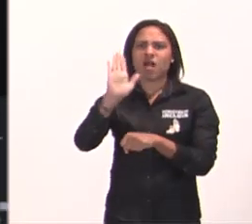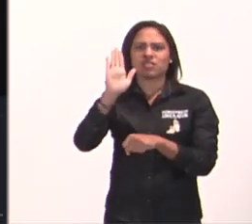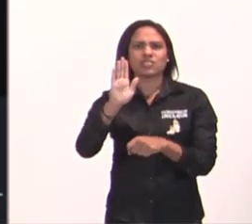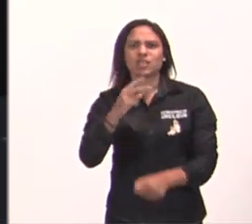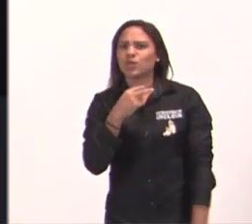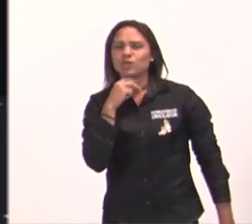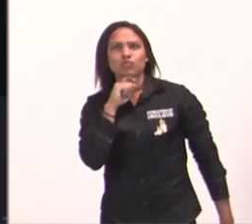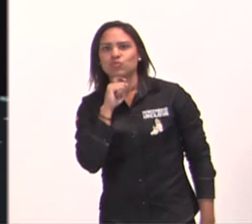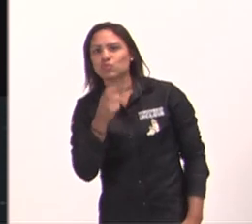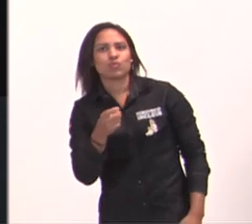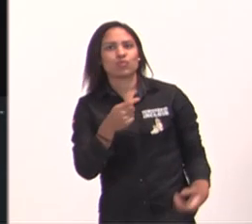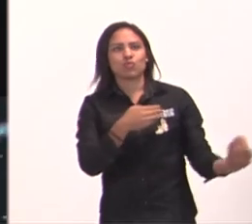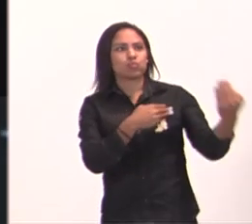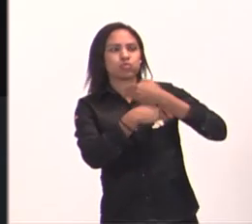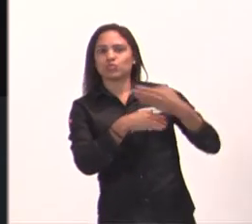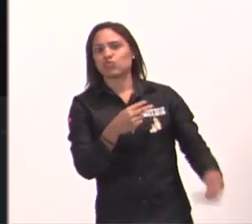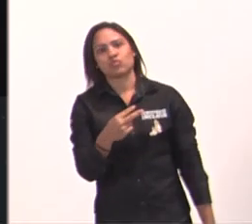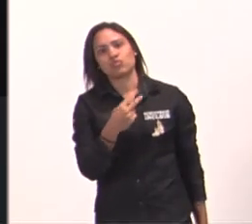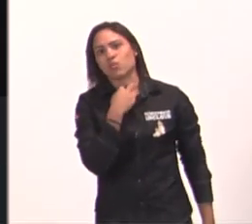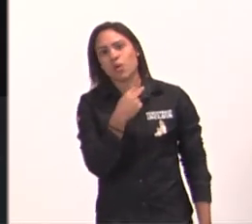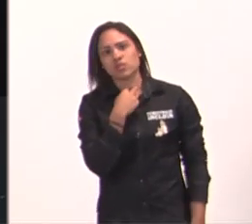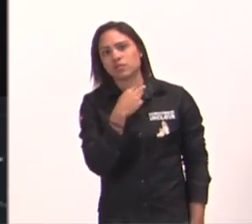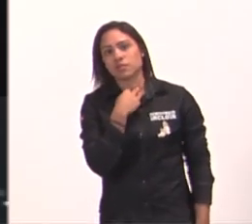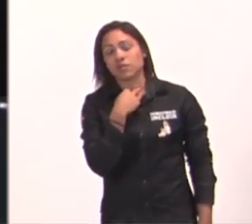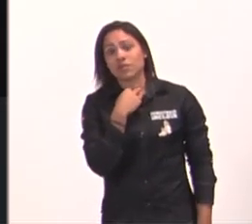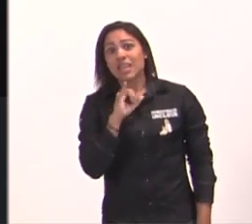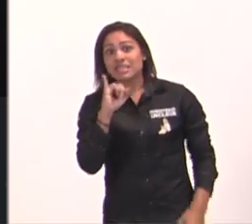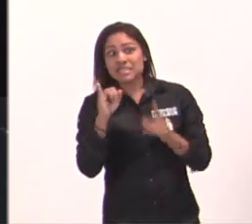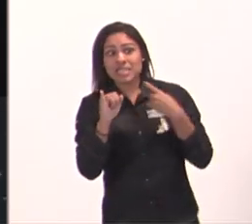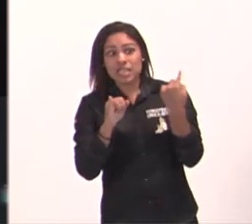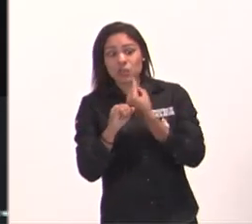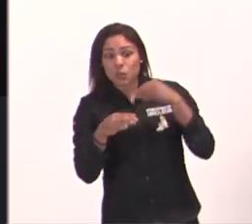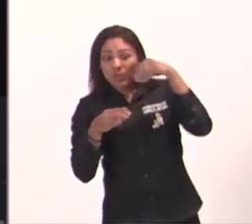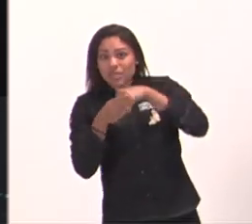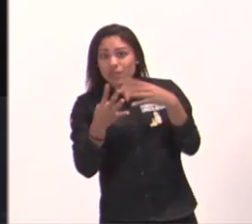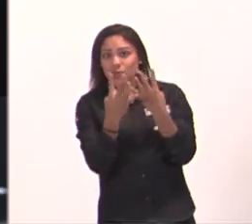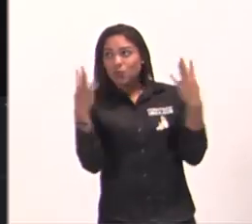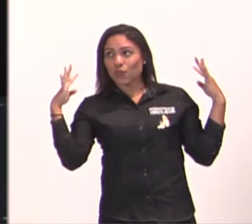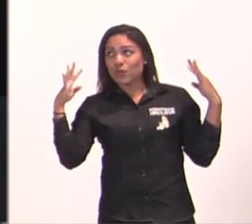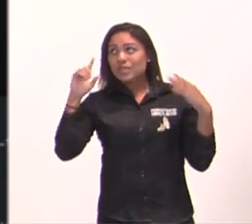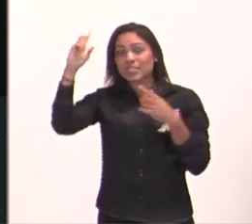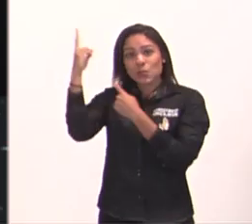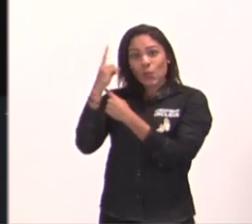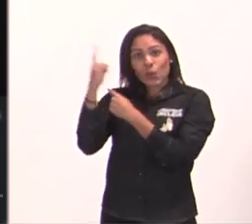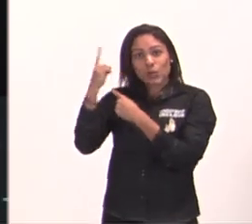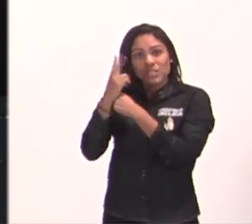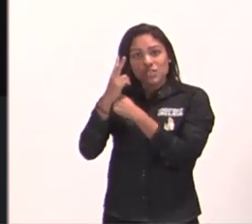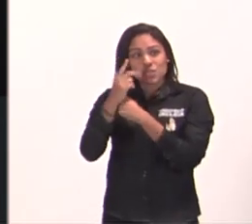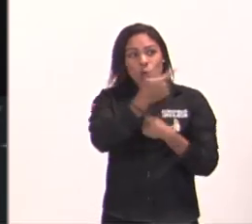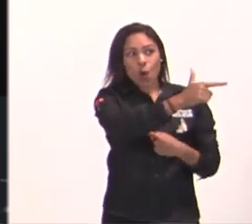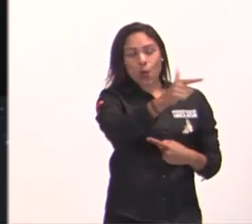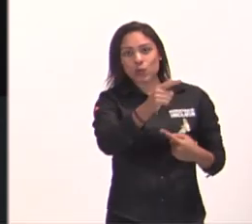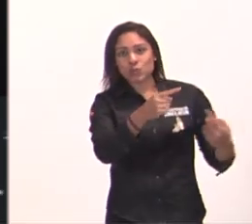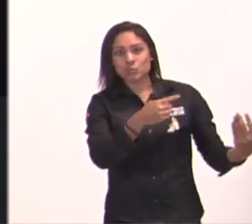imbatível, indestrutível, quando você está dentro da fortaleza de Deus, você não será